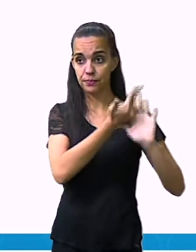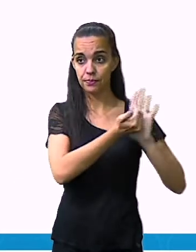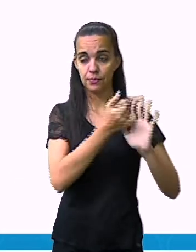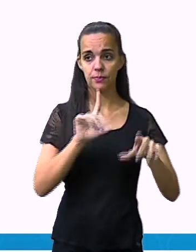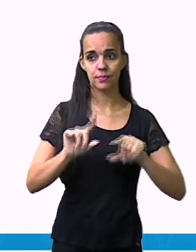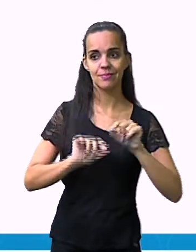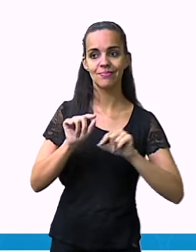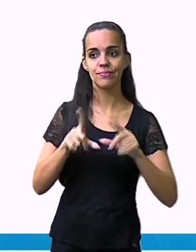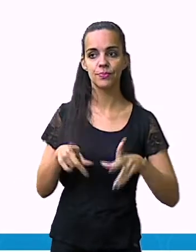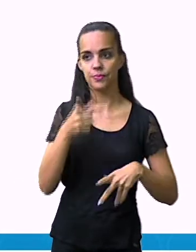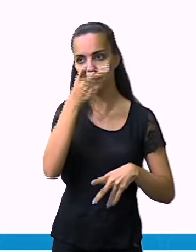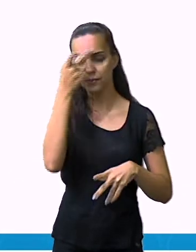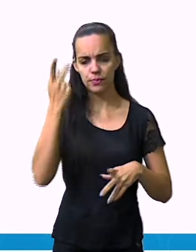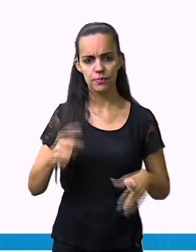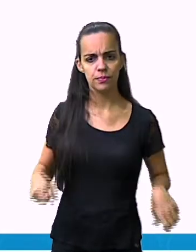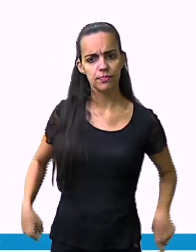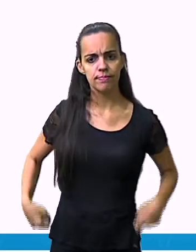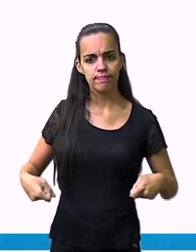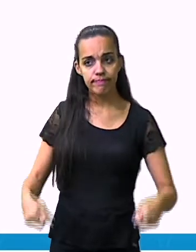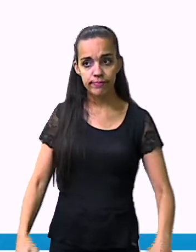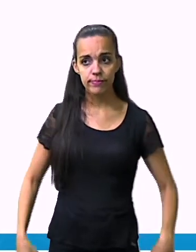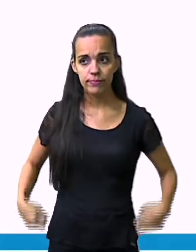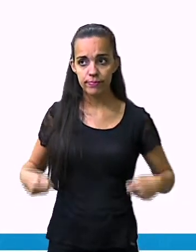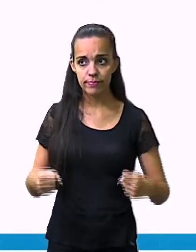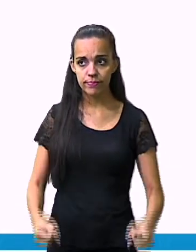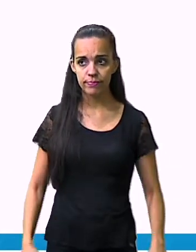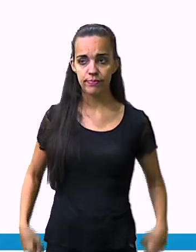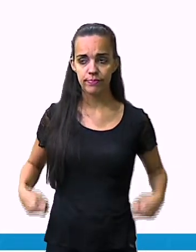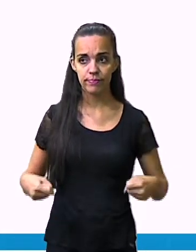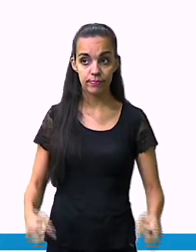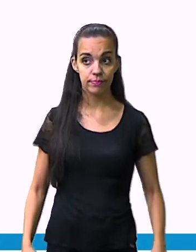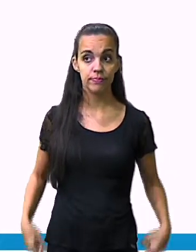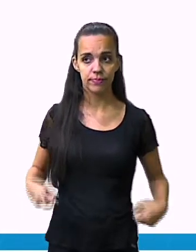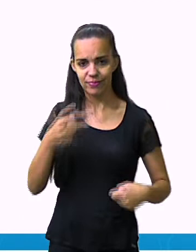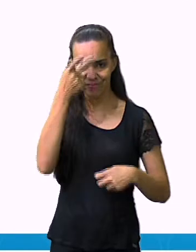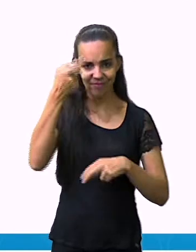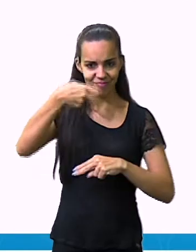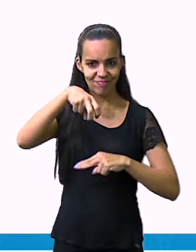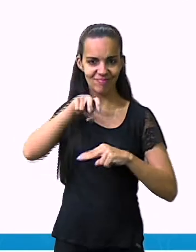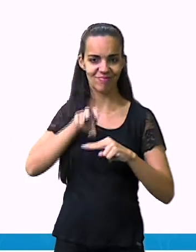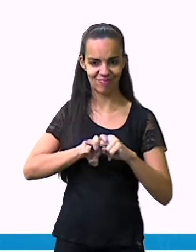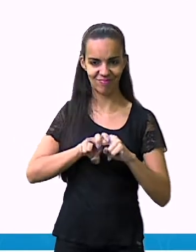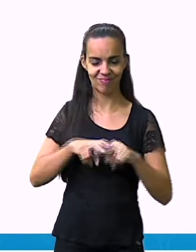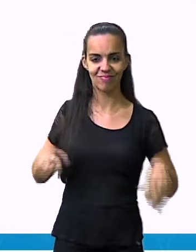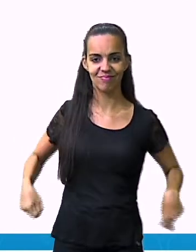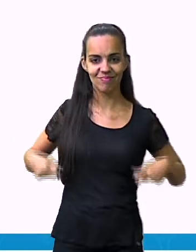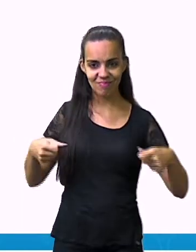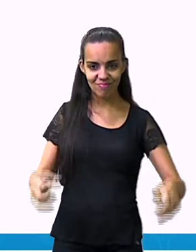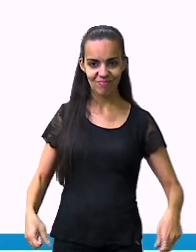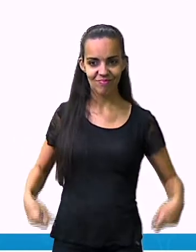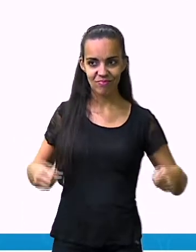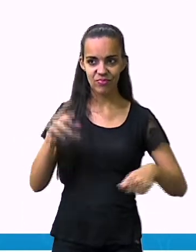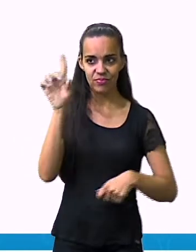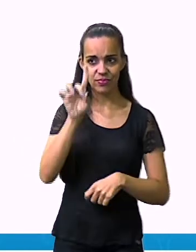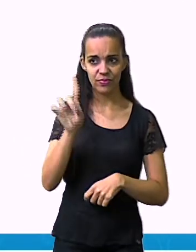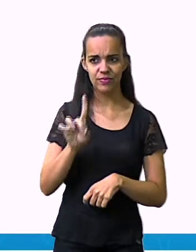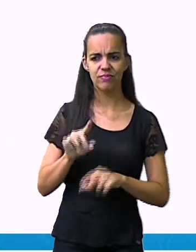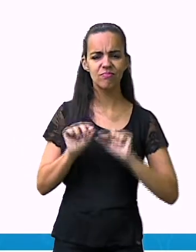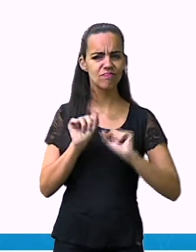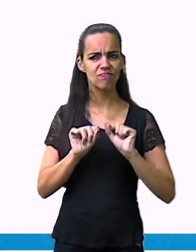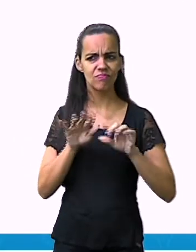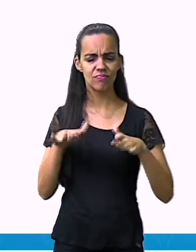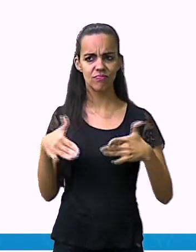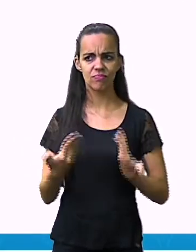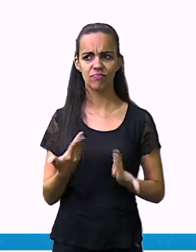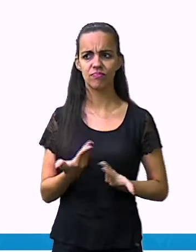uma pessoa sentada sobre uma cadeira, né? Podemos perceber a roda aqui. O que seria